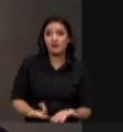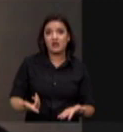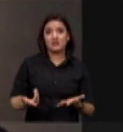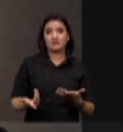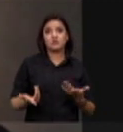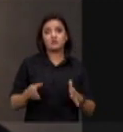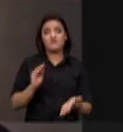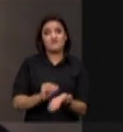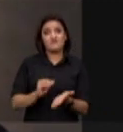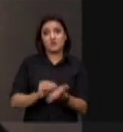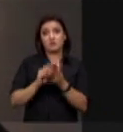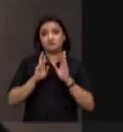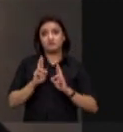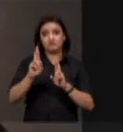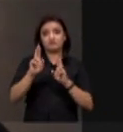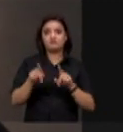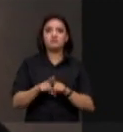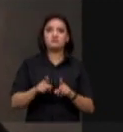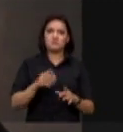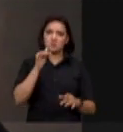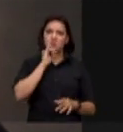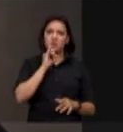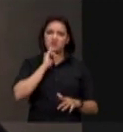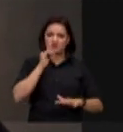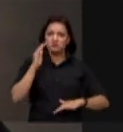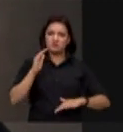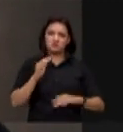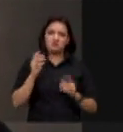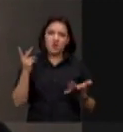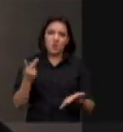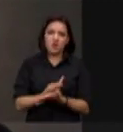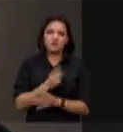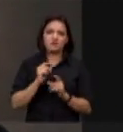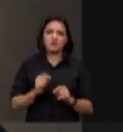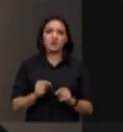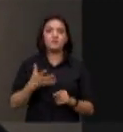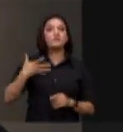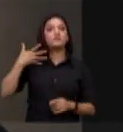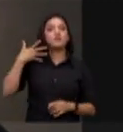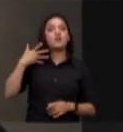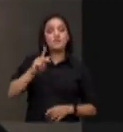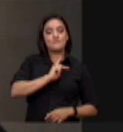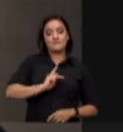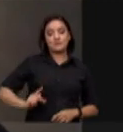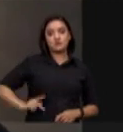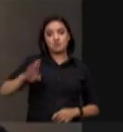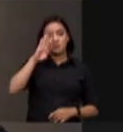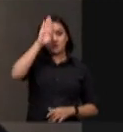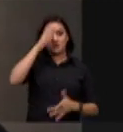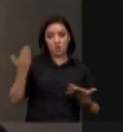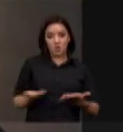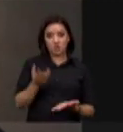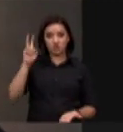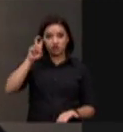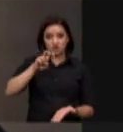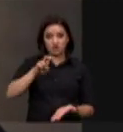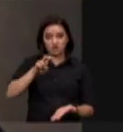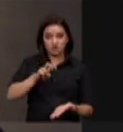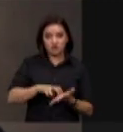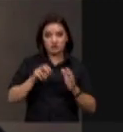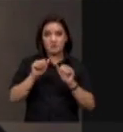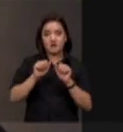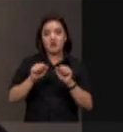desesperança. Um exemplo prático, excelentíssimo, senhor ministro, foi o discurso do presidente da República hoje na Assembleia Geral da ONU.